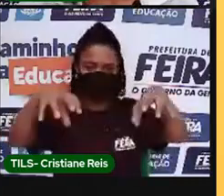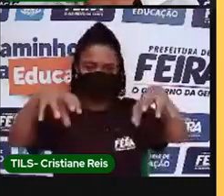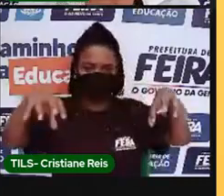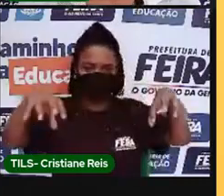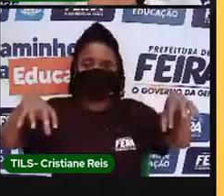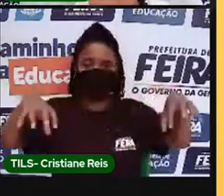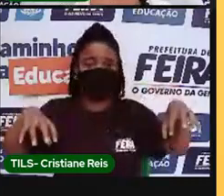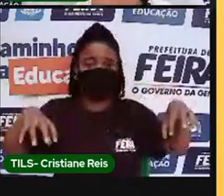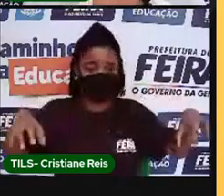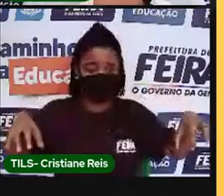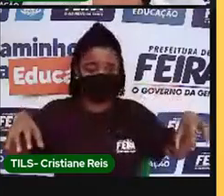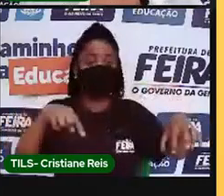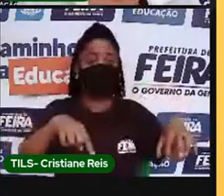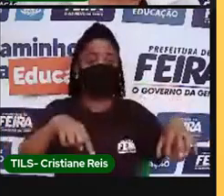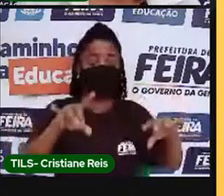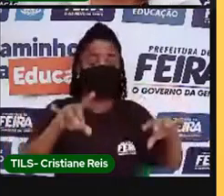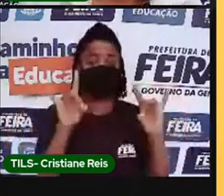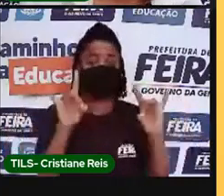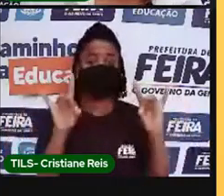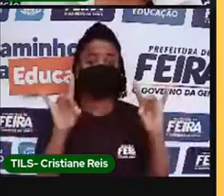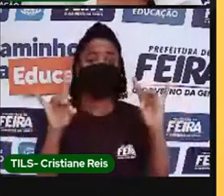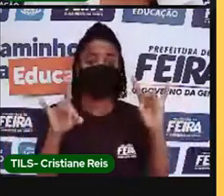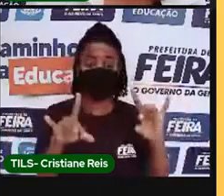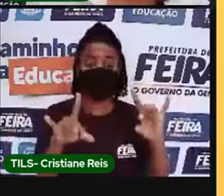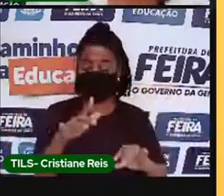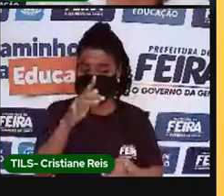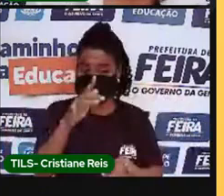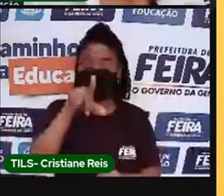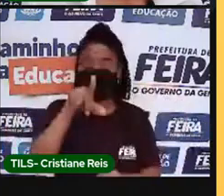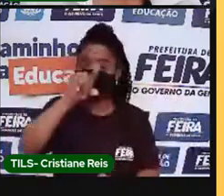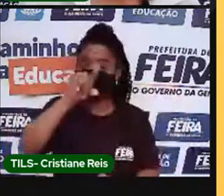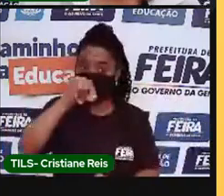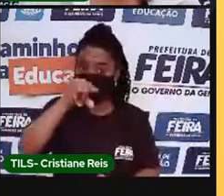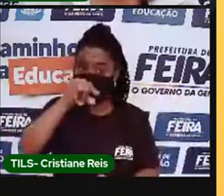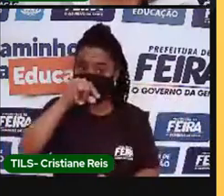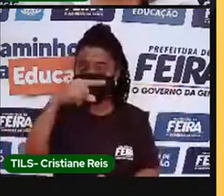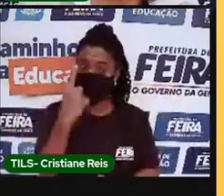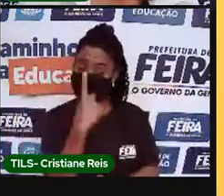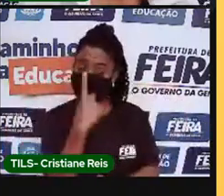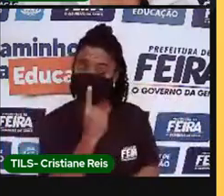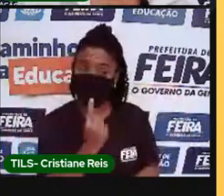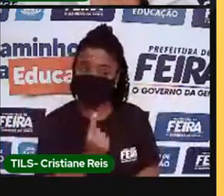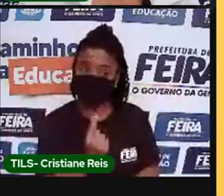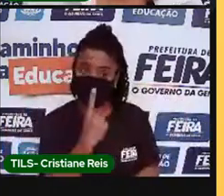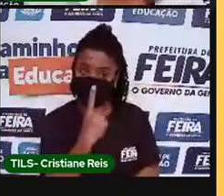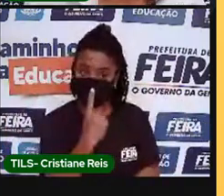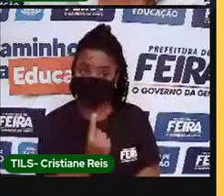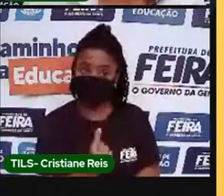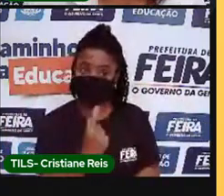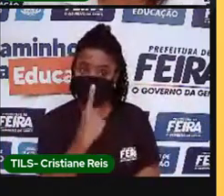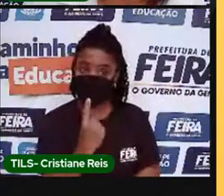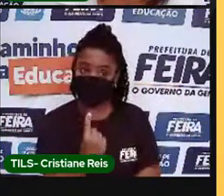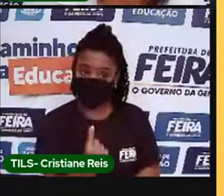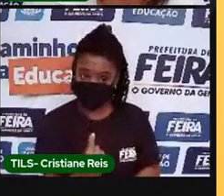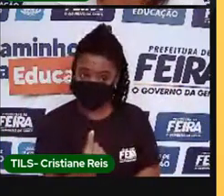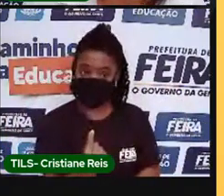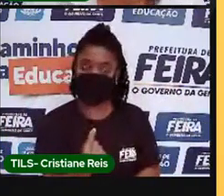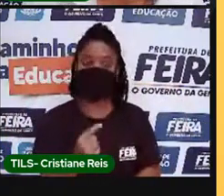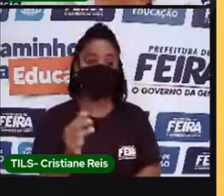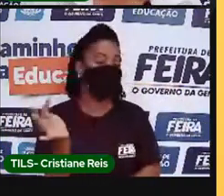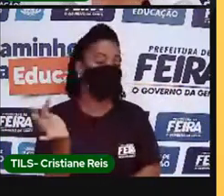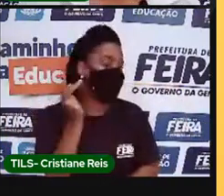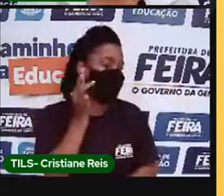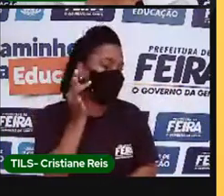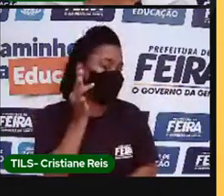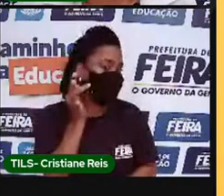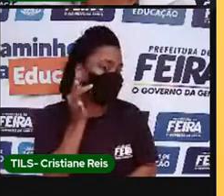e nesse peru eles decoram com uma fruta que é de origem estadunidense,